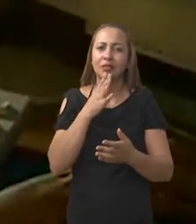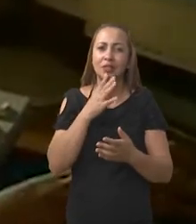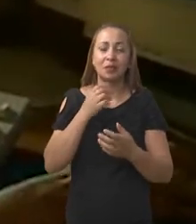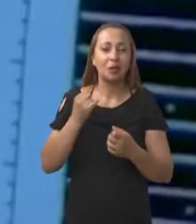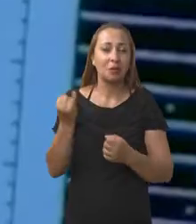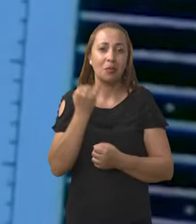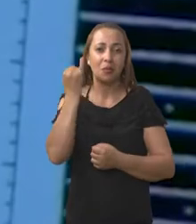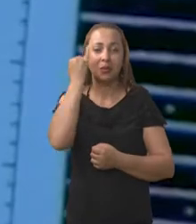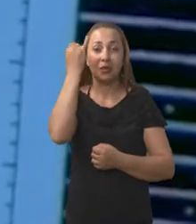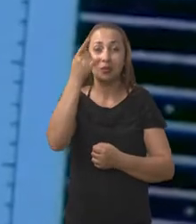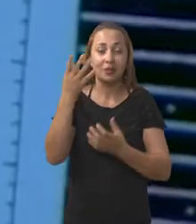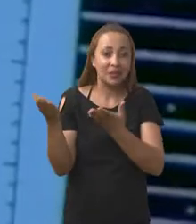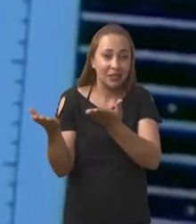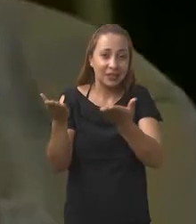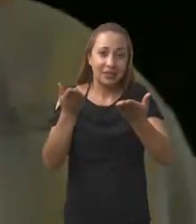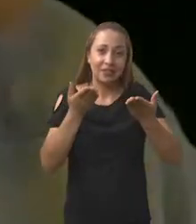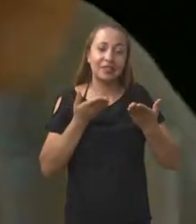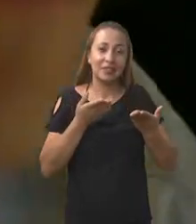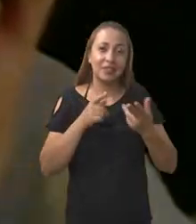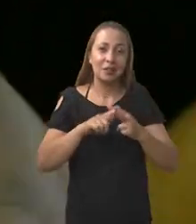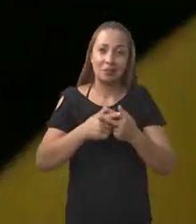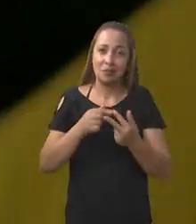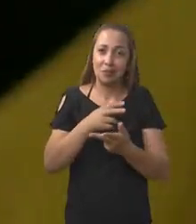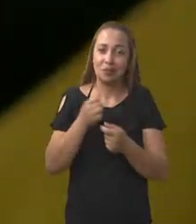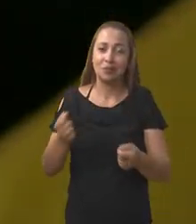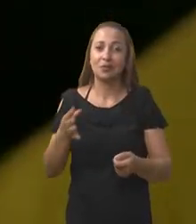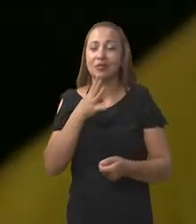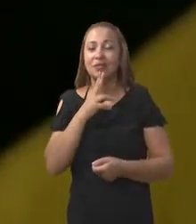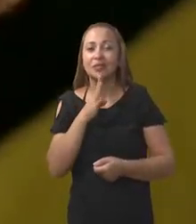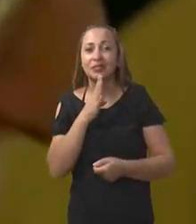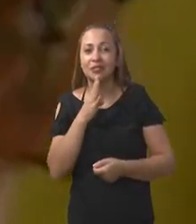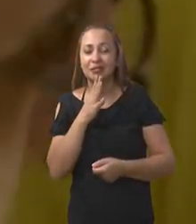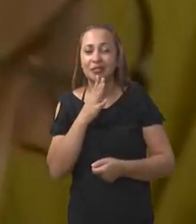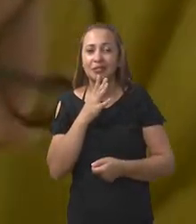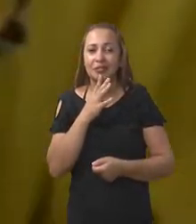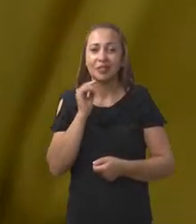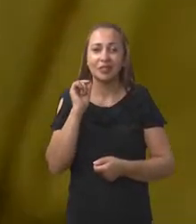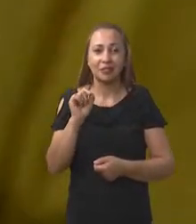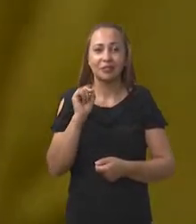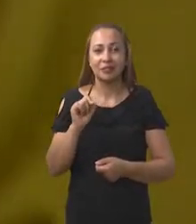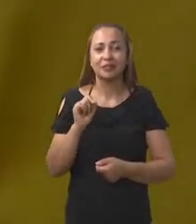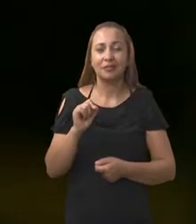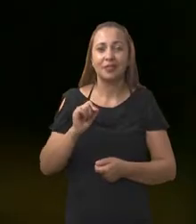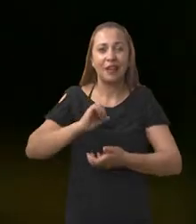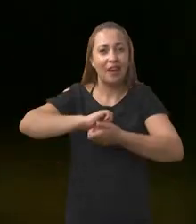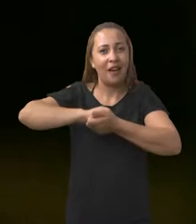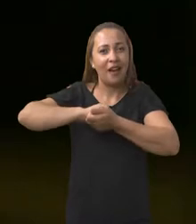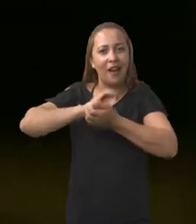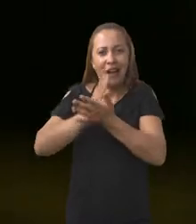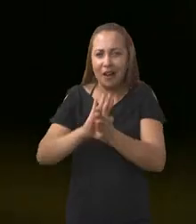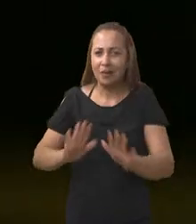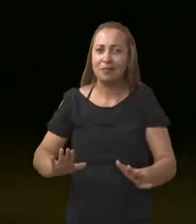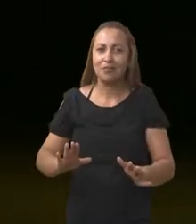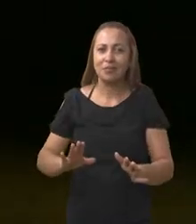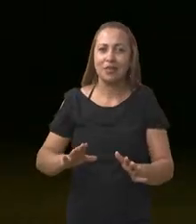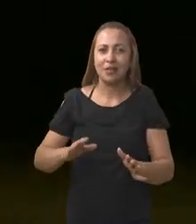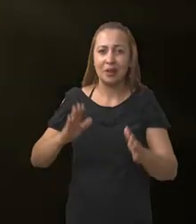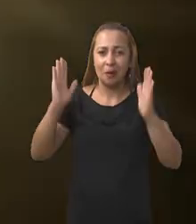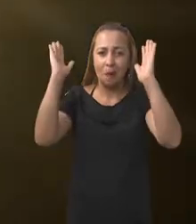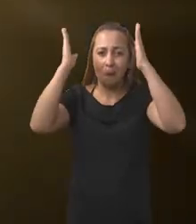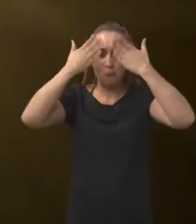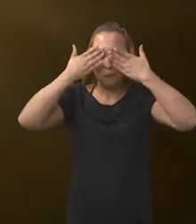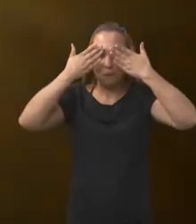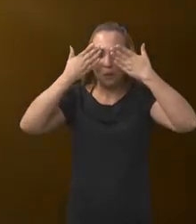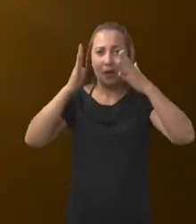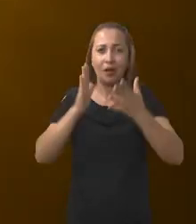O importante é você trazer, produzir o conhecimento que aniquila trevas. É esse que é o